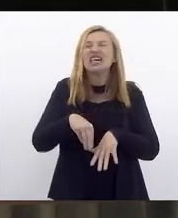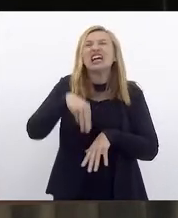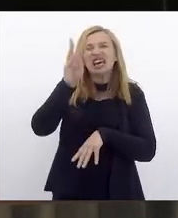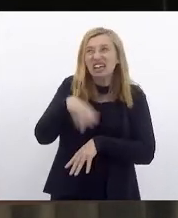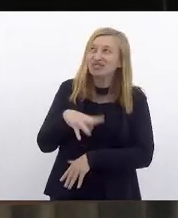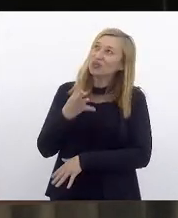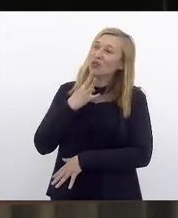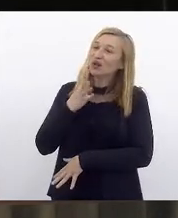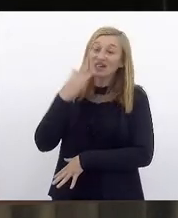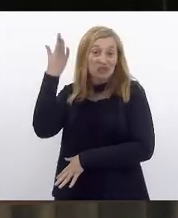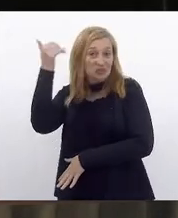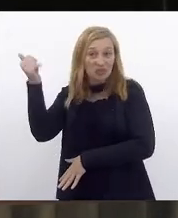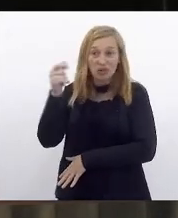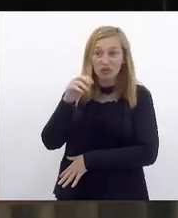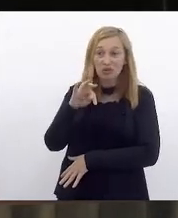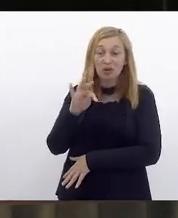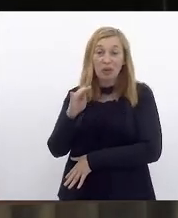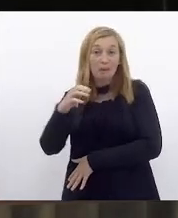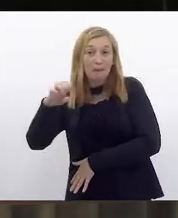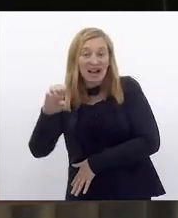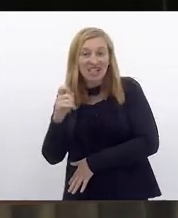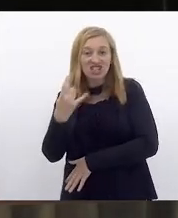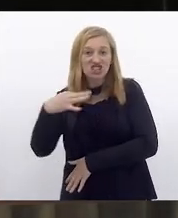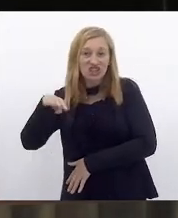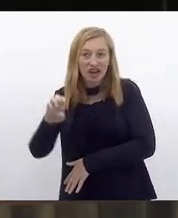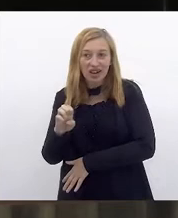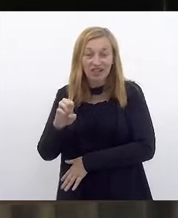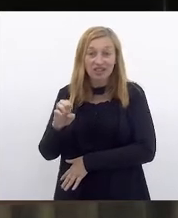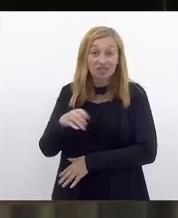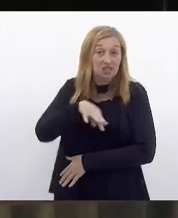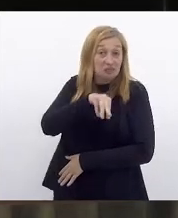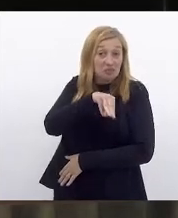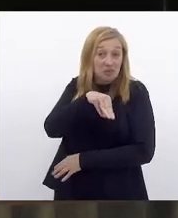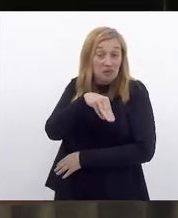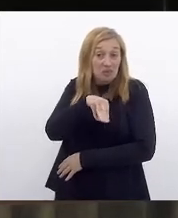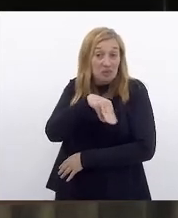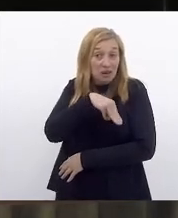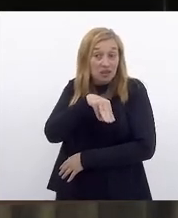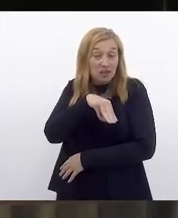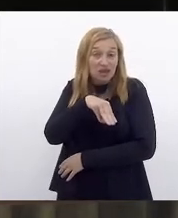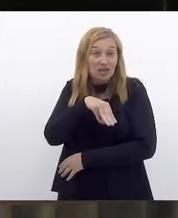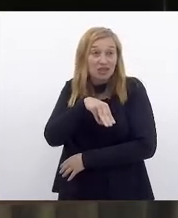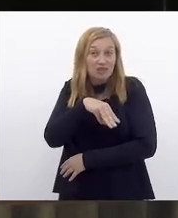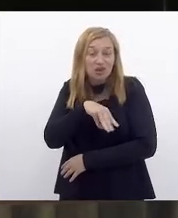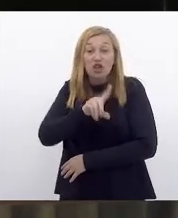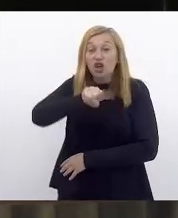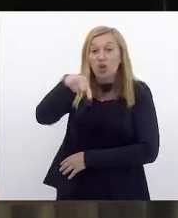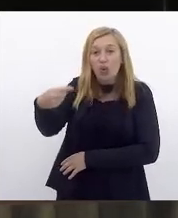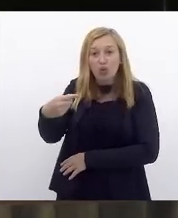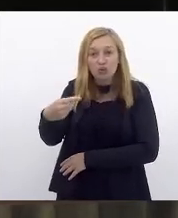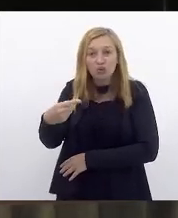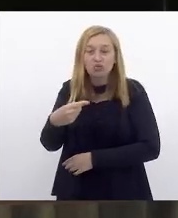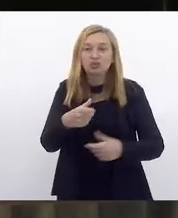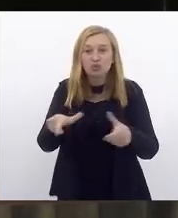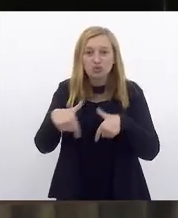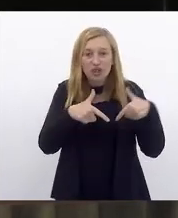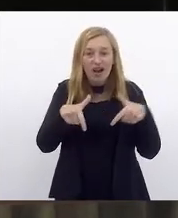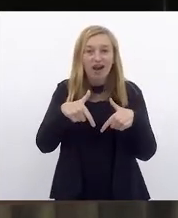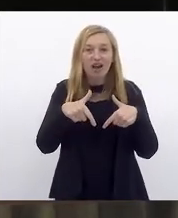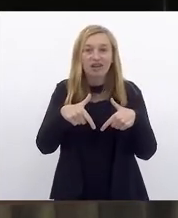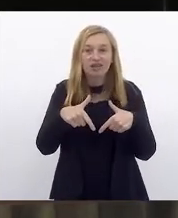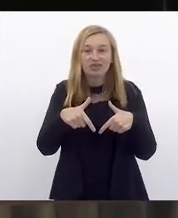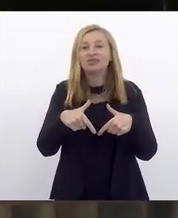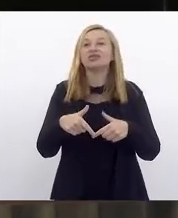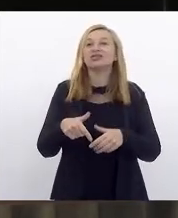o tão famoso baile charme do viaduto de Madureira e outras expressões ao longo dos